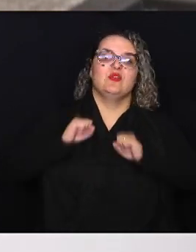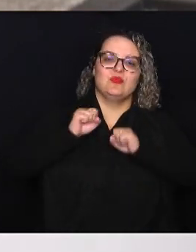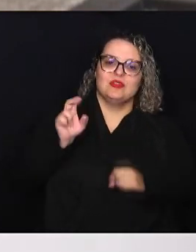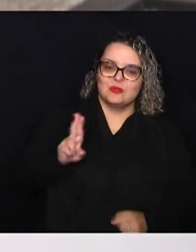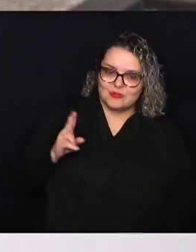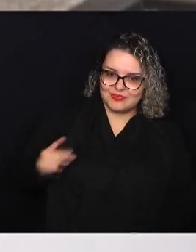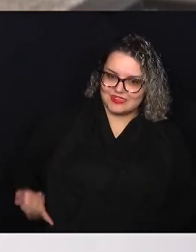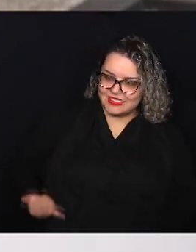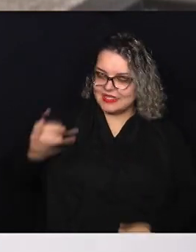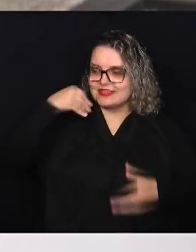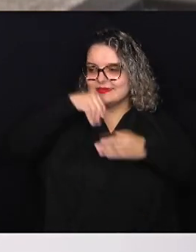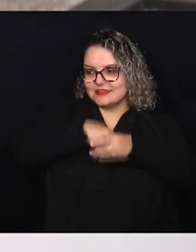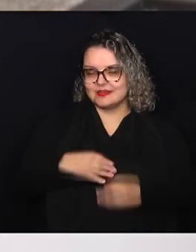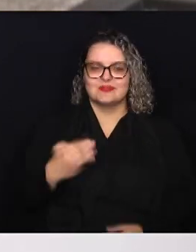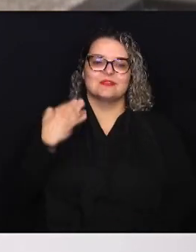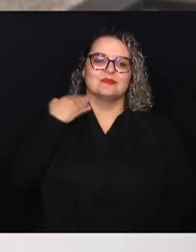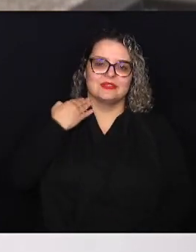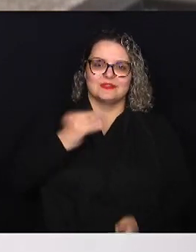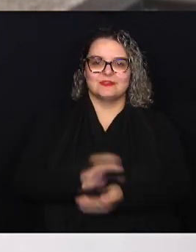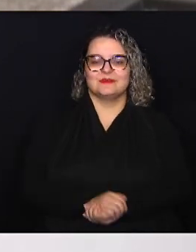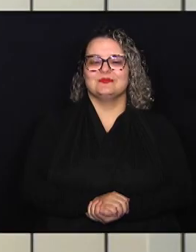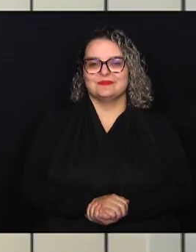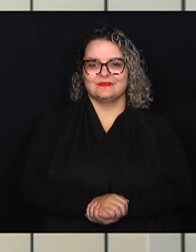novamente dentro das agências bancárias.